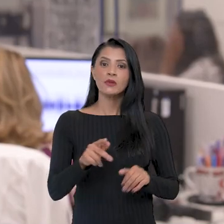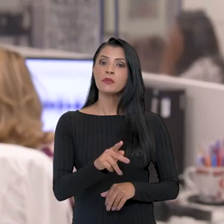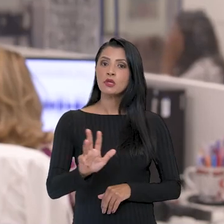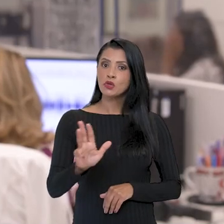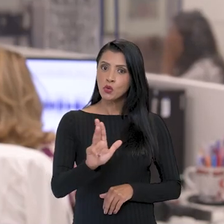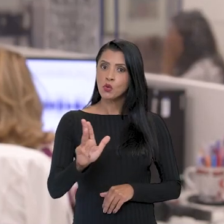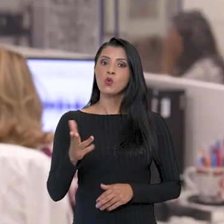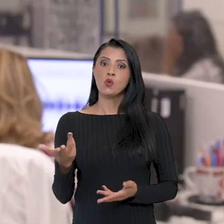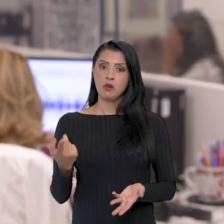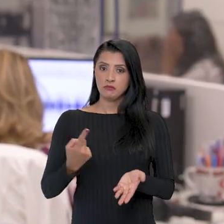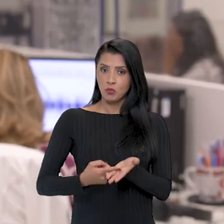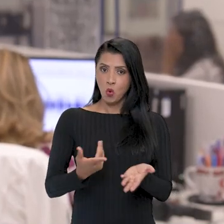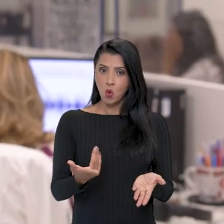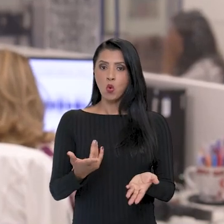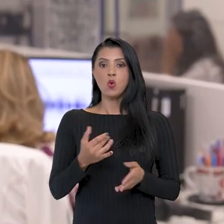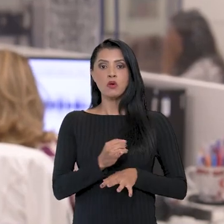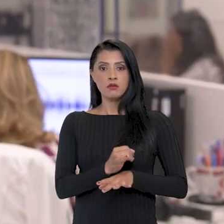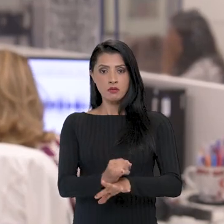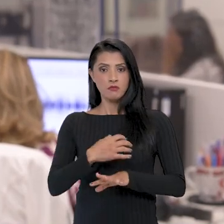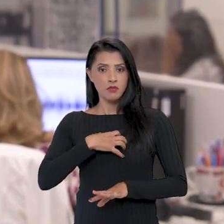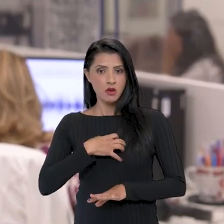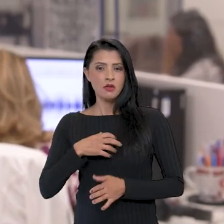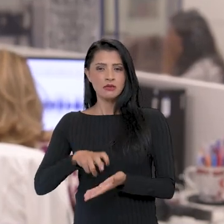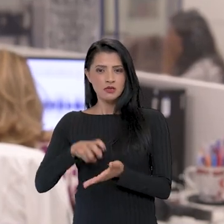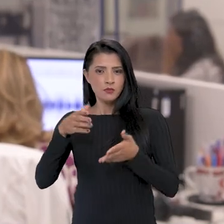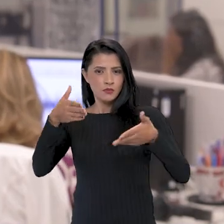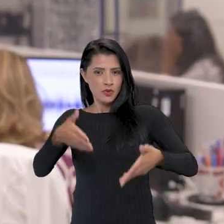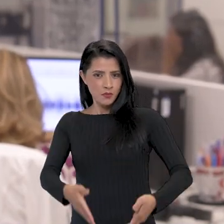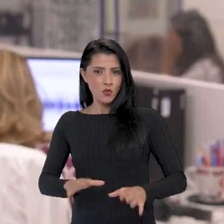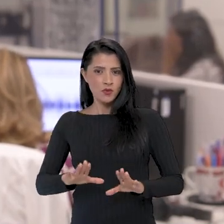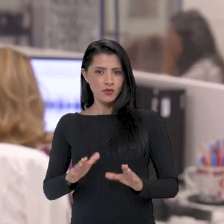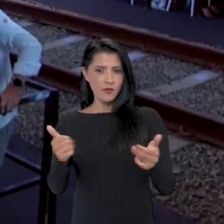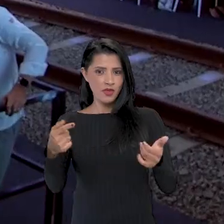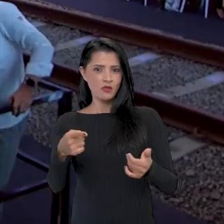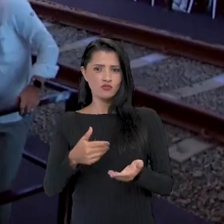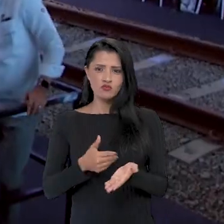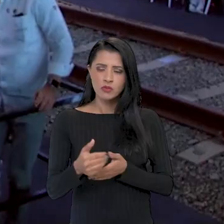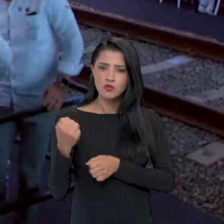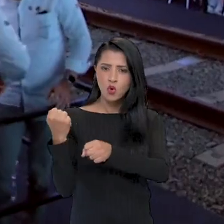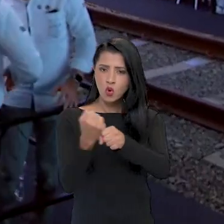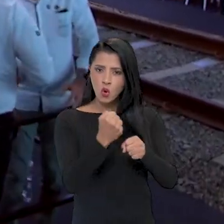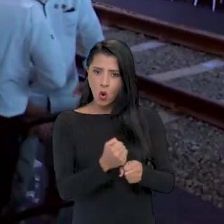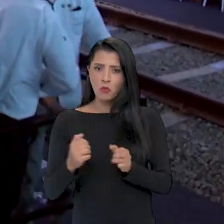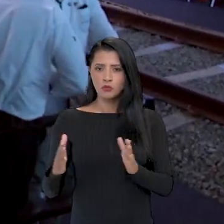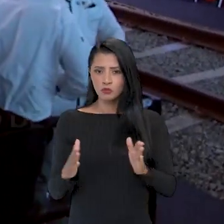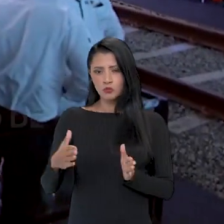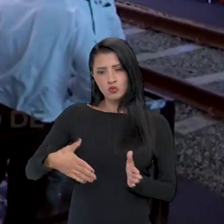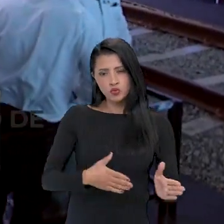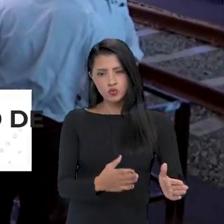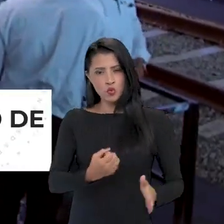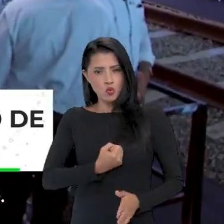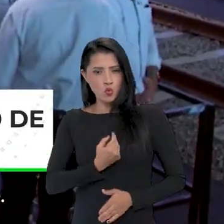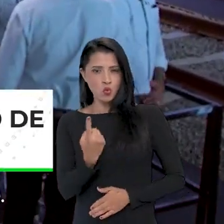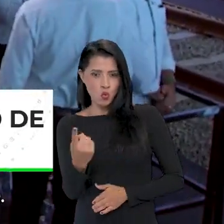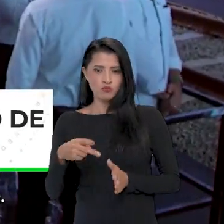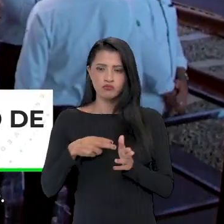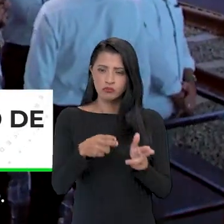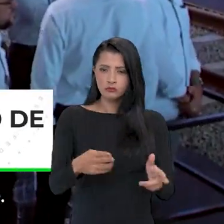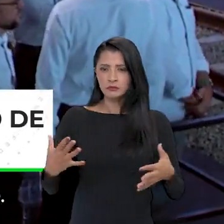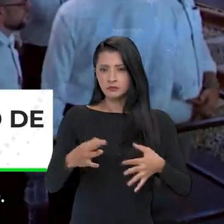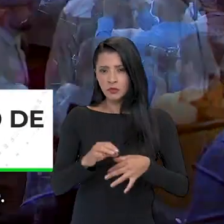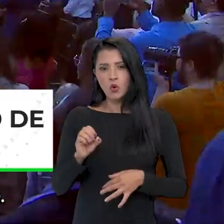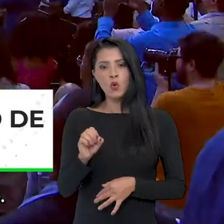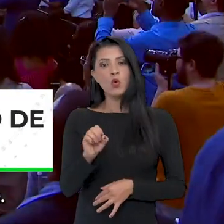Olá, o presidente Lula cumpre a agenda em Ilhéus, na Bahia. Pela manhã, ele participou da cerimônia de início das obras do trecho 1 da